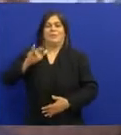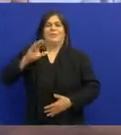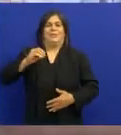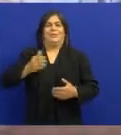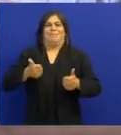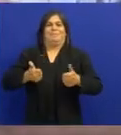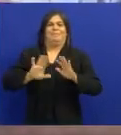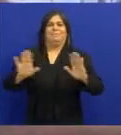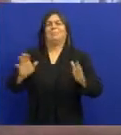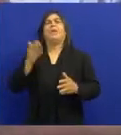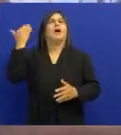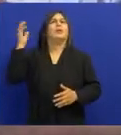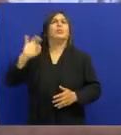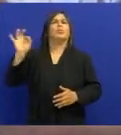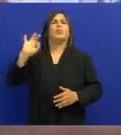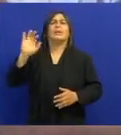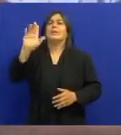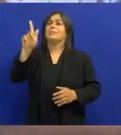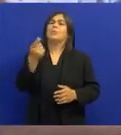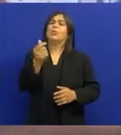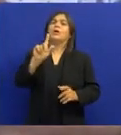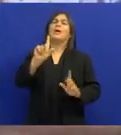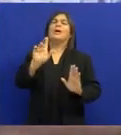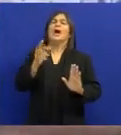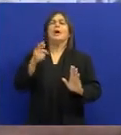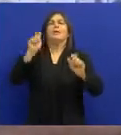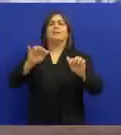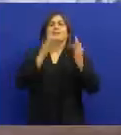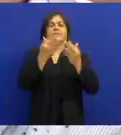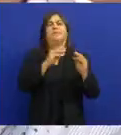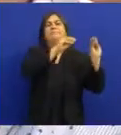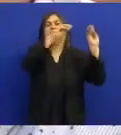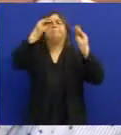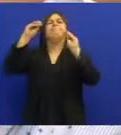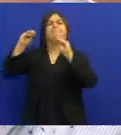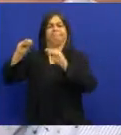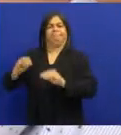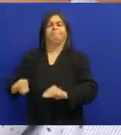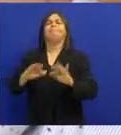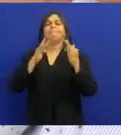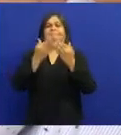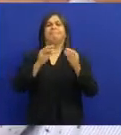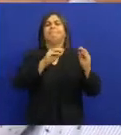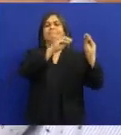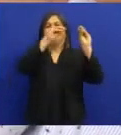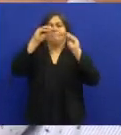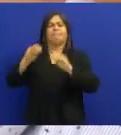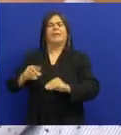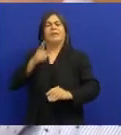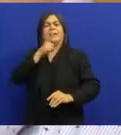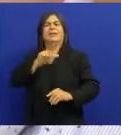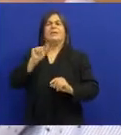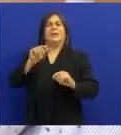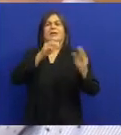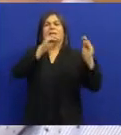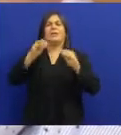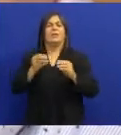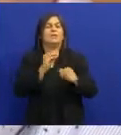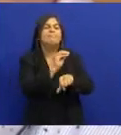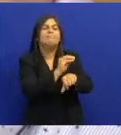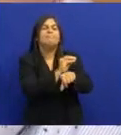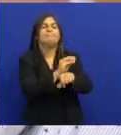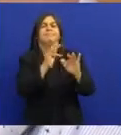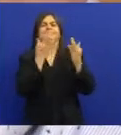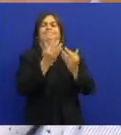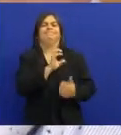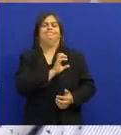estou rico Eu não ganhava isso Lá em Campinas Grande Então agora Eu já posso trazer Minha família Foi quando ele trouxe A família Ele era muito